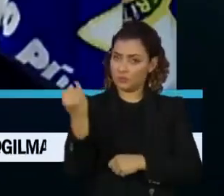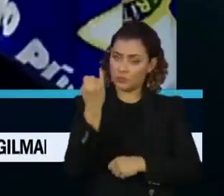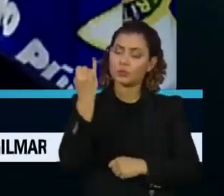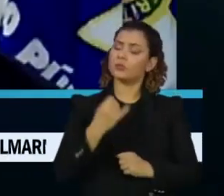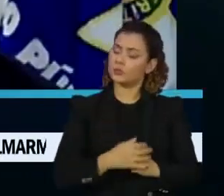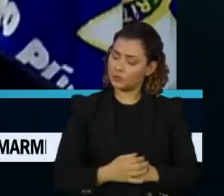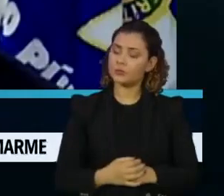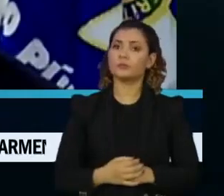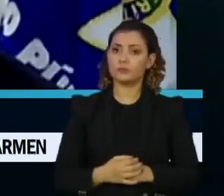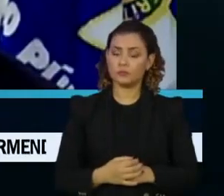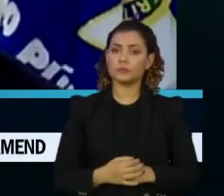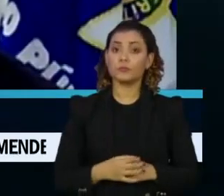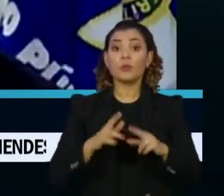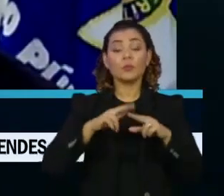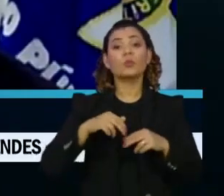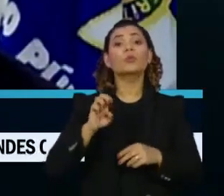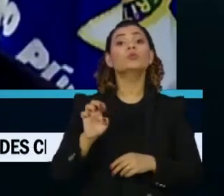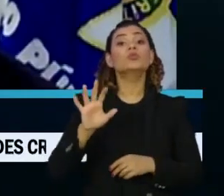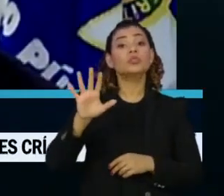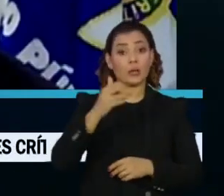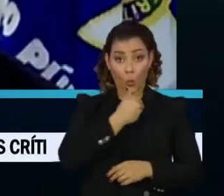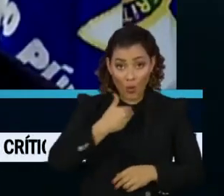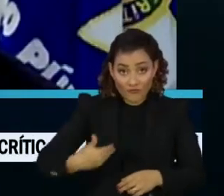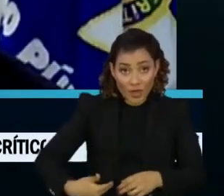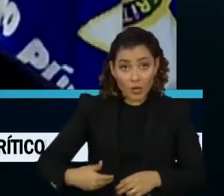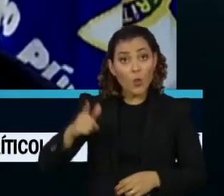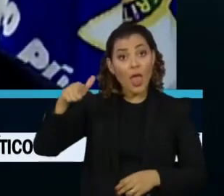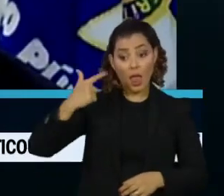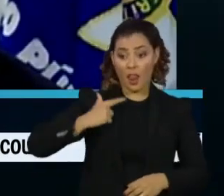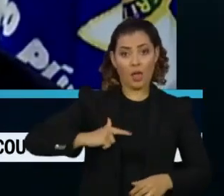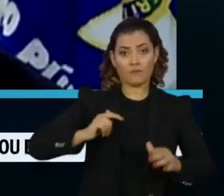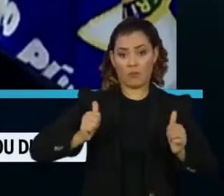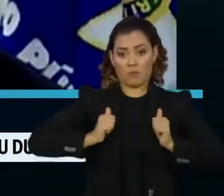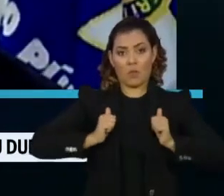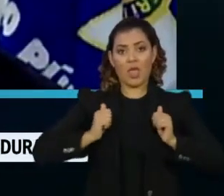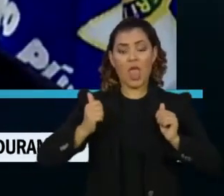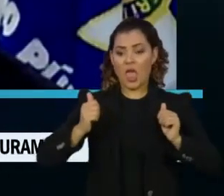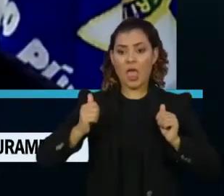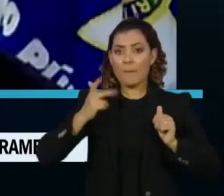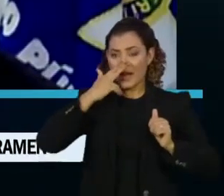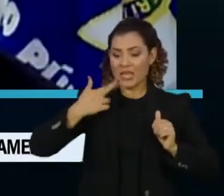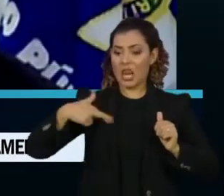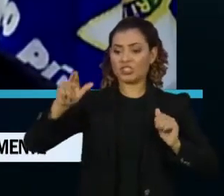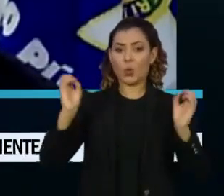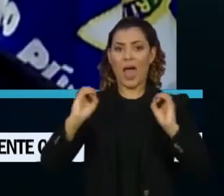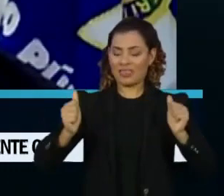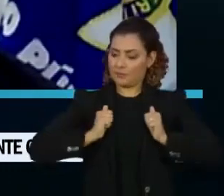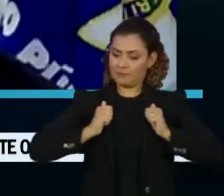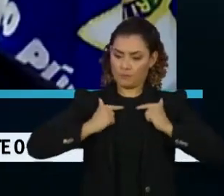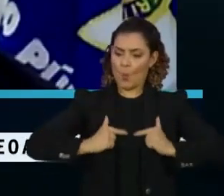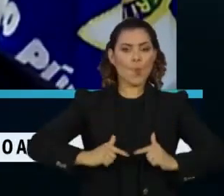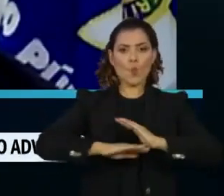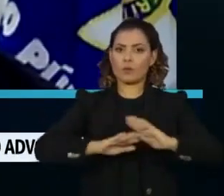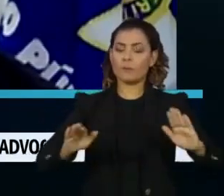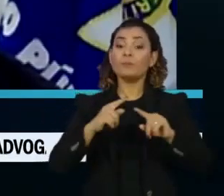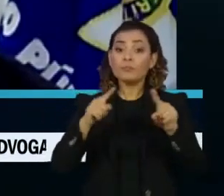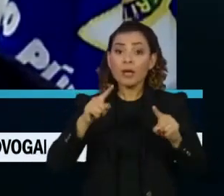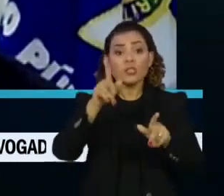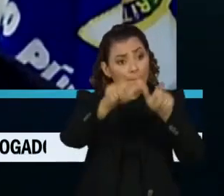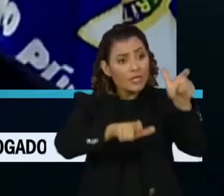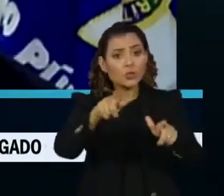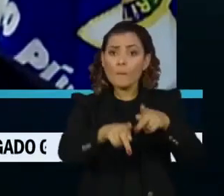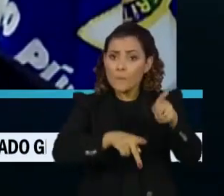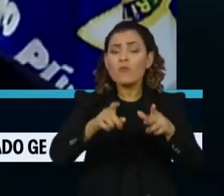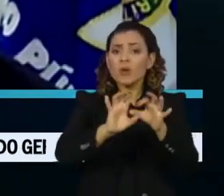presente que o Estado é laico, mas as pessoas não são. Pelo contrário, as pessoas têm o direito de professar sua fé.